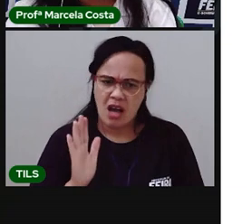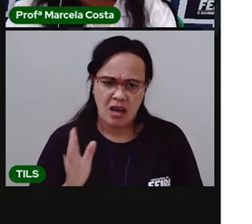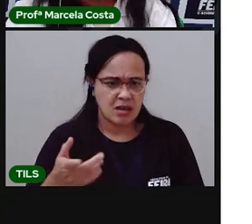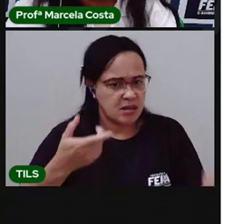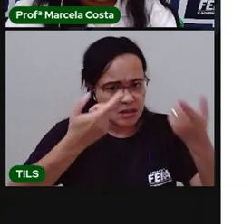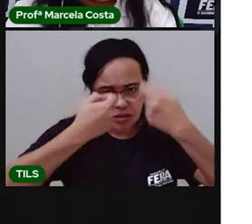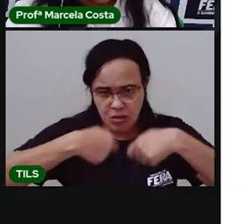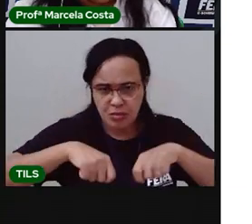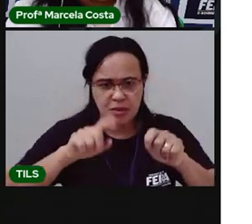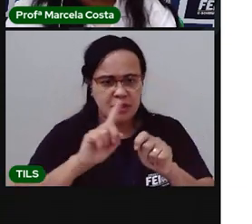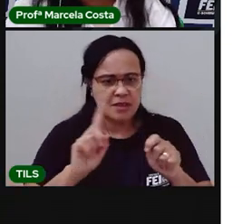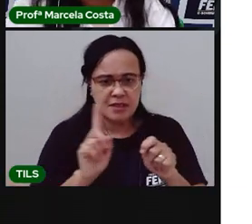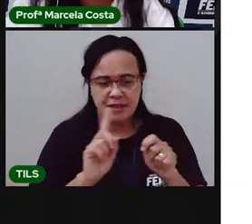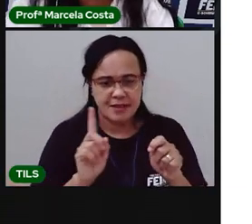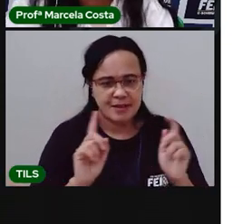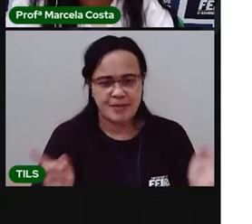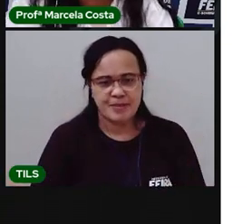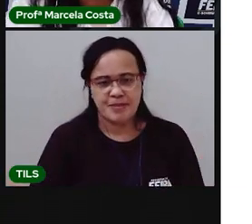Então, não vou colocar o A.